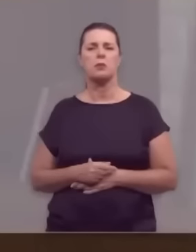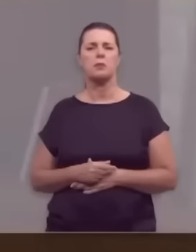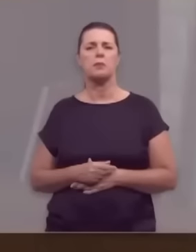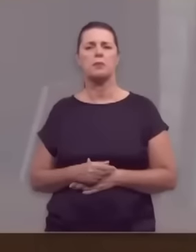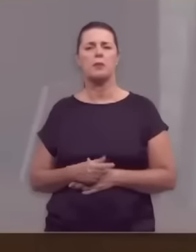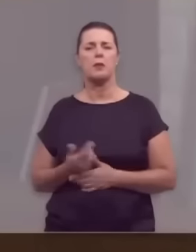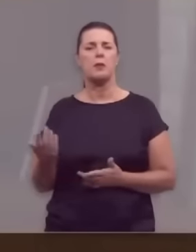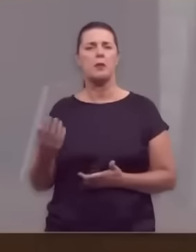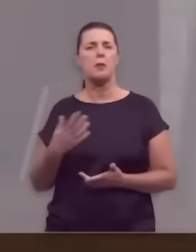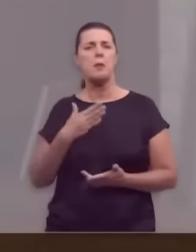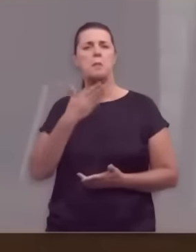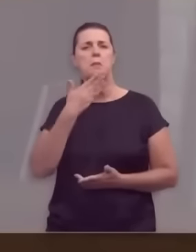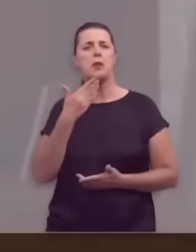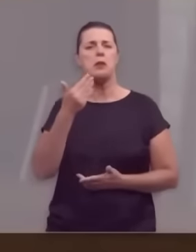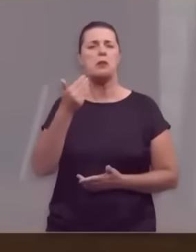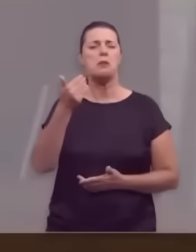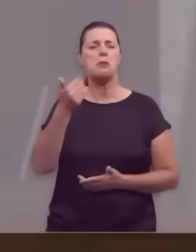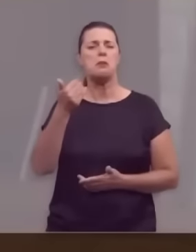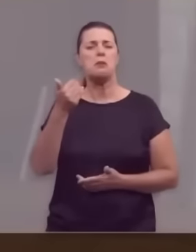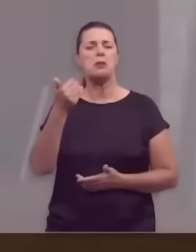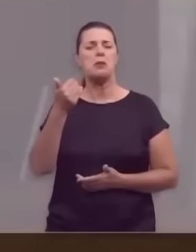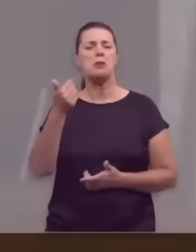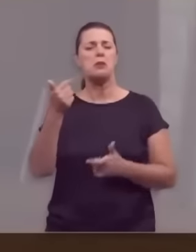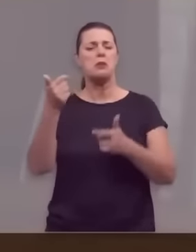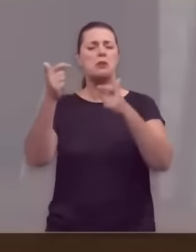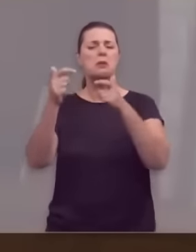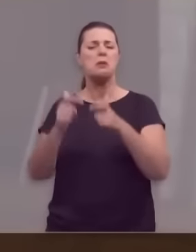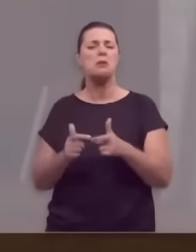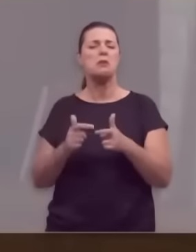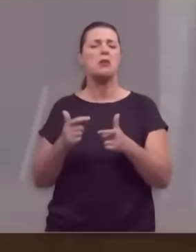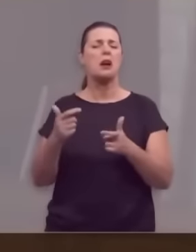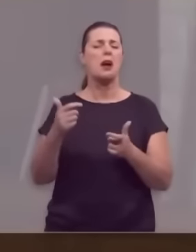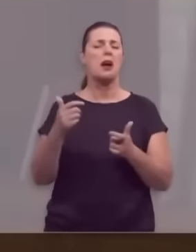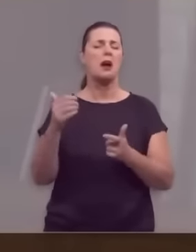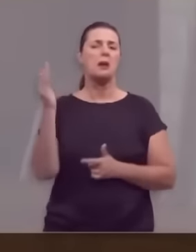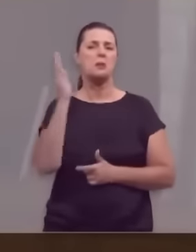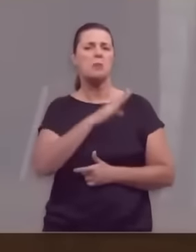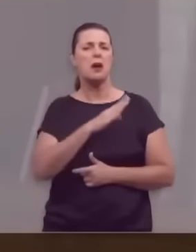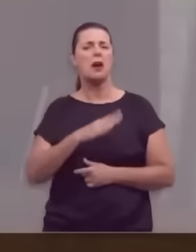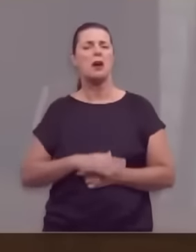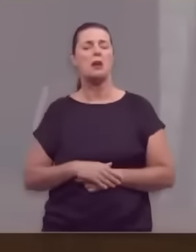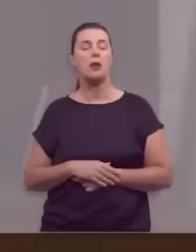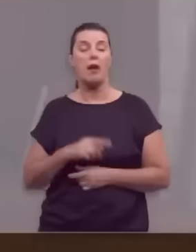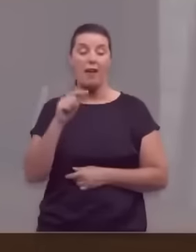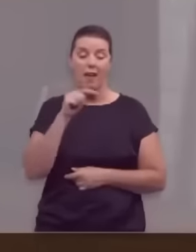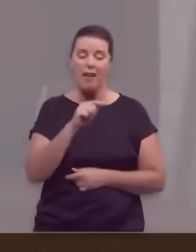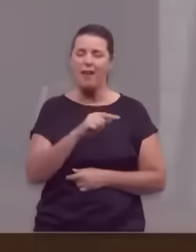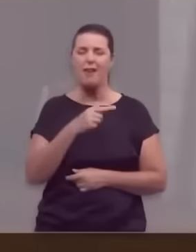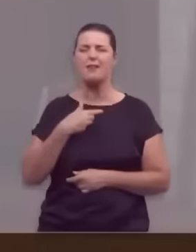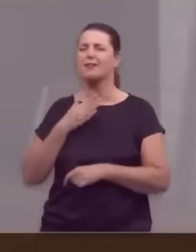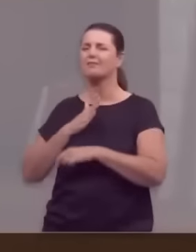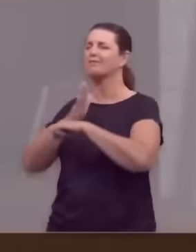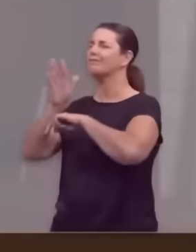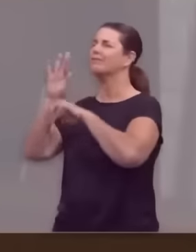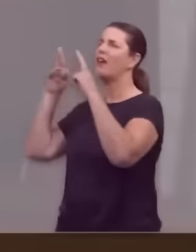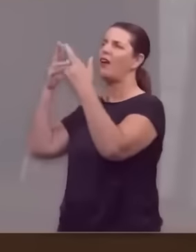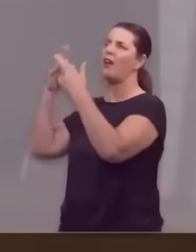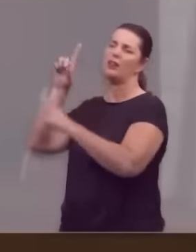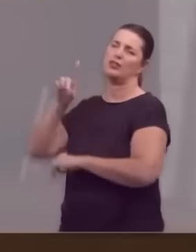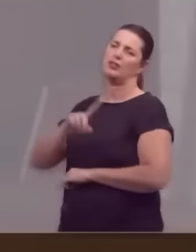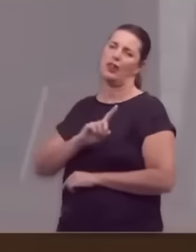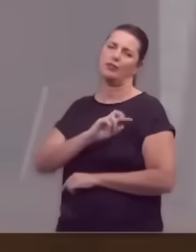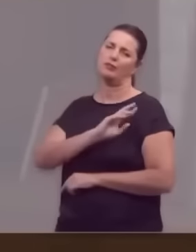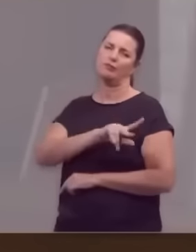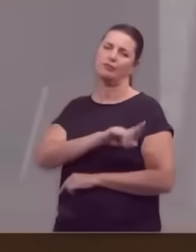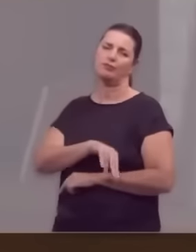aqueles que se enveredam por outros escorregadios, caminhos que levam à perdição, esses não herdarão o reino de